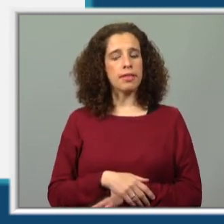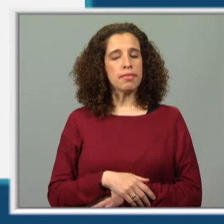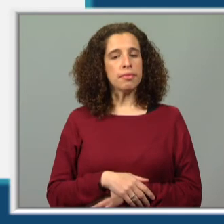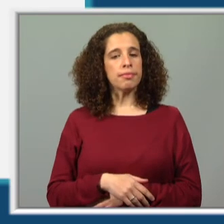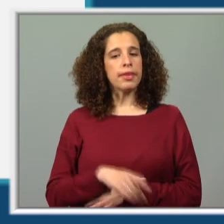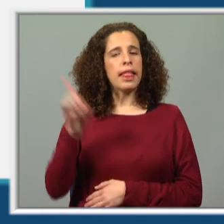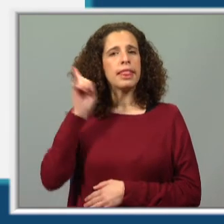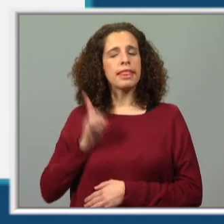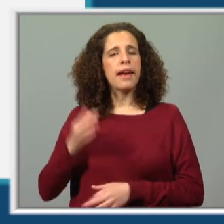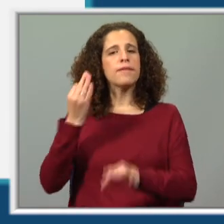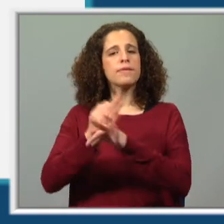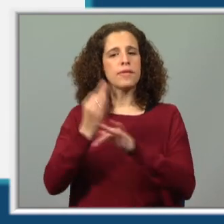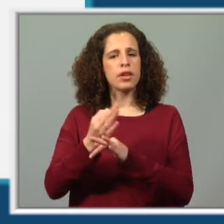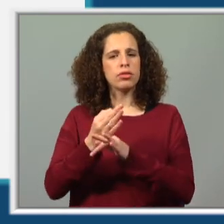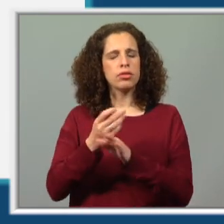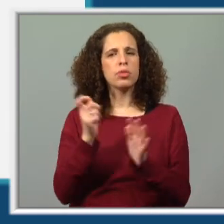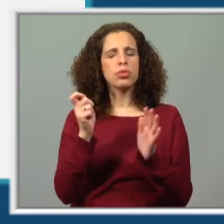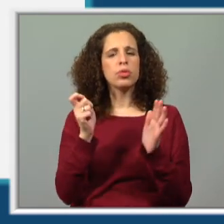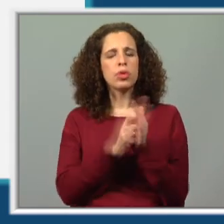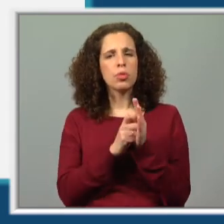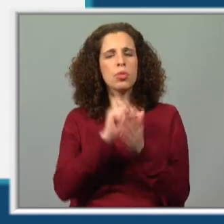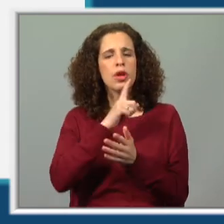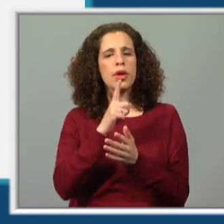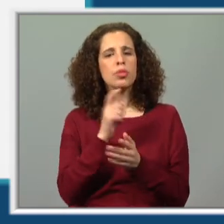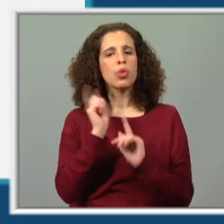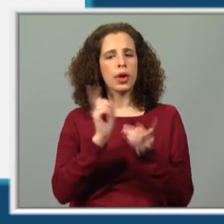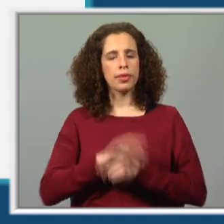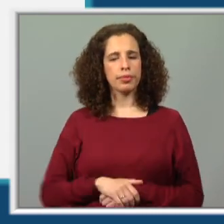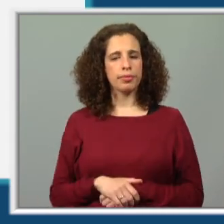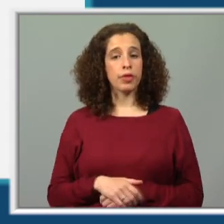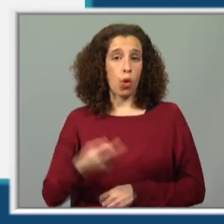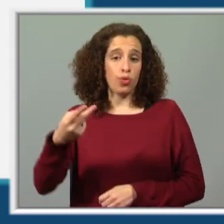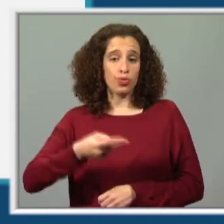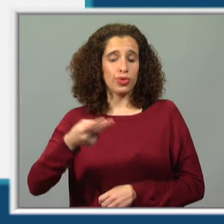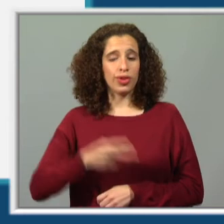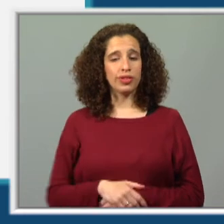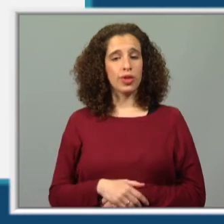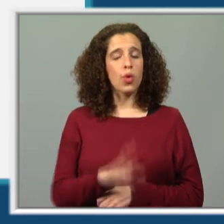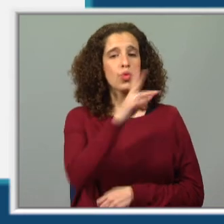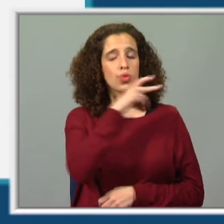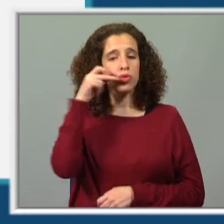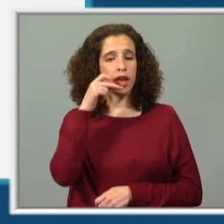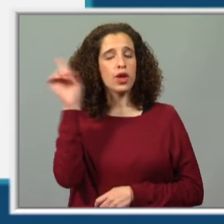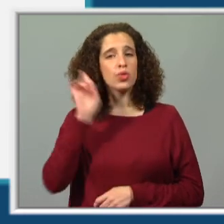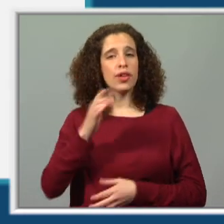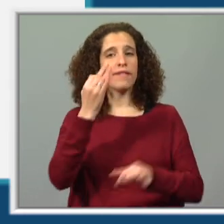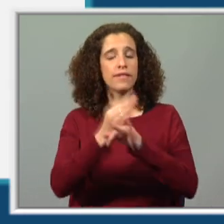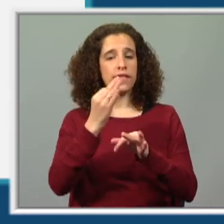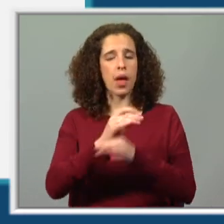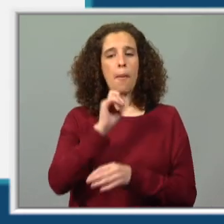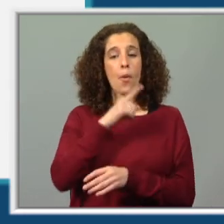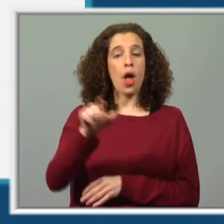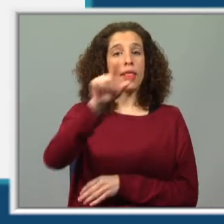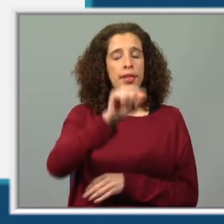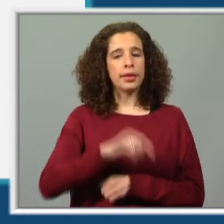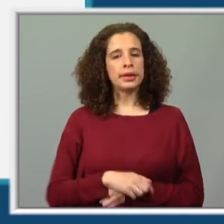O que é que podemos marcar no nosso calendário? Podemos marcar ambos, os aniversários e os dias festivos. Podem